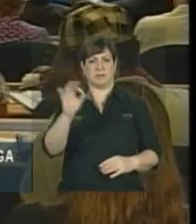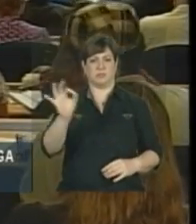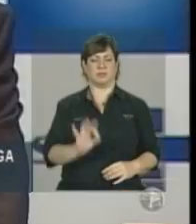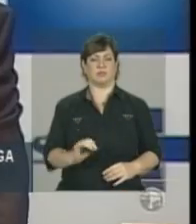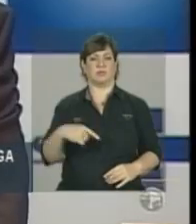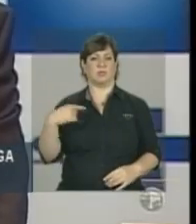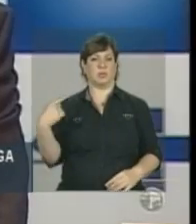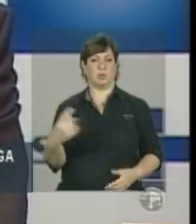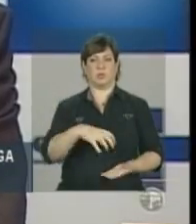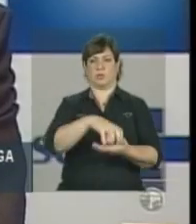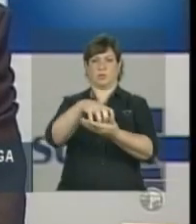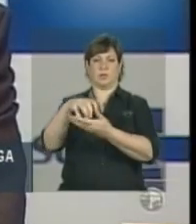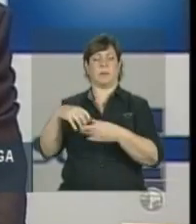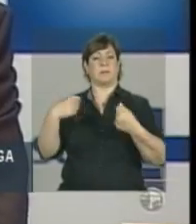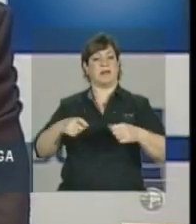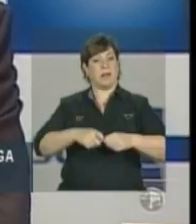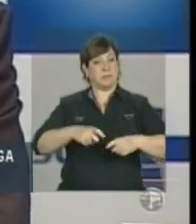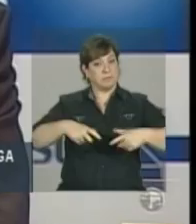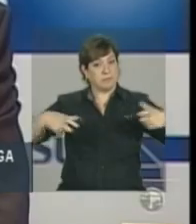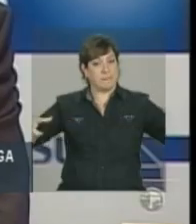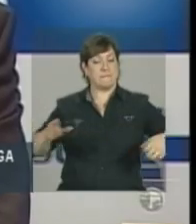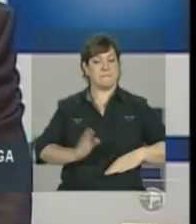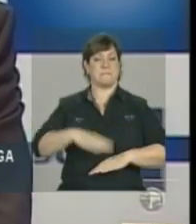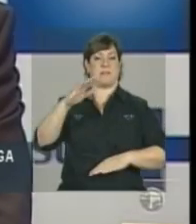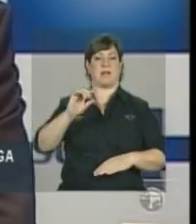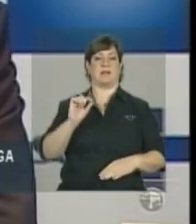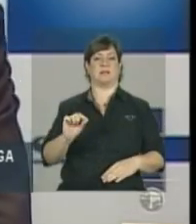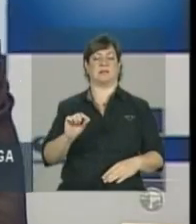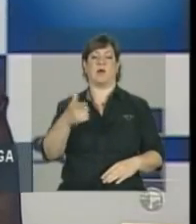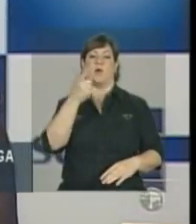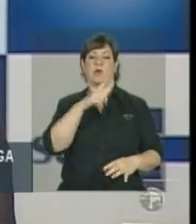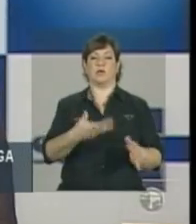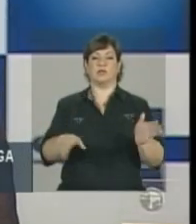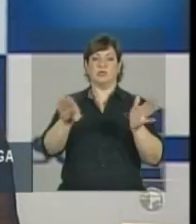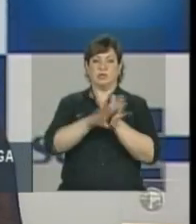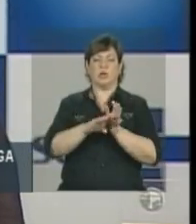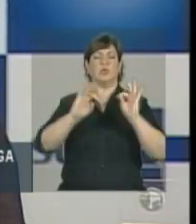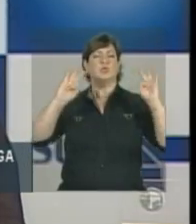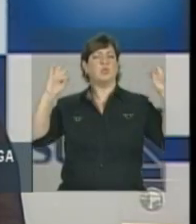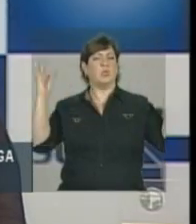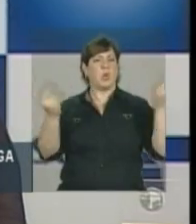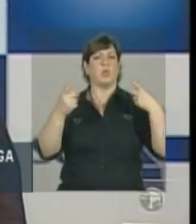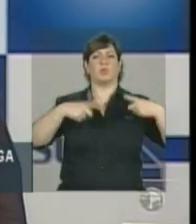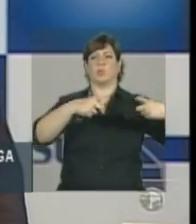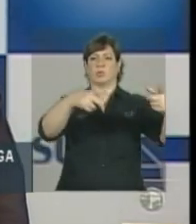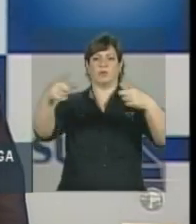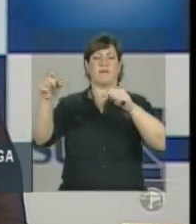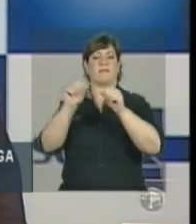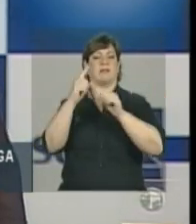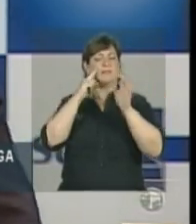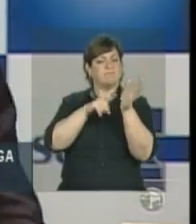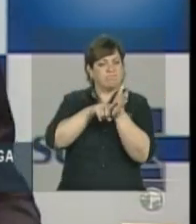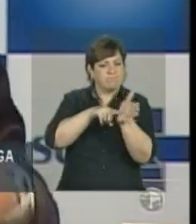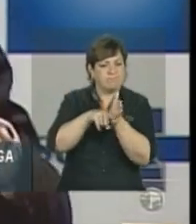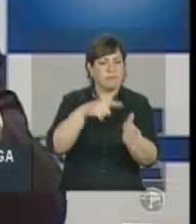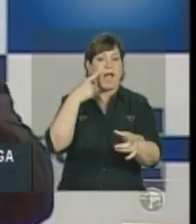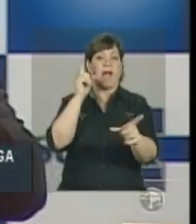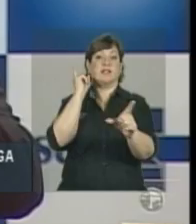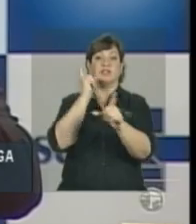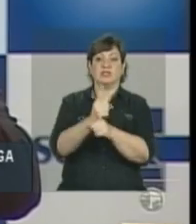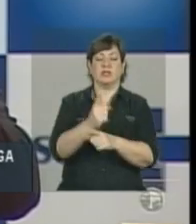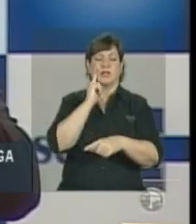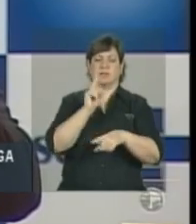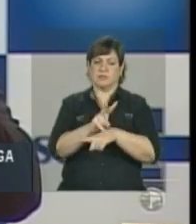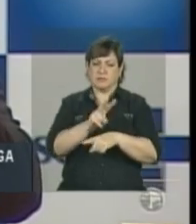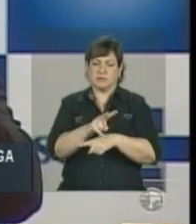ou seja, nós precisamos ampliar ainda mais, chegar, buscar que todas as unidades que façam o diagnóstico e